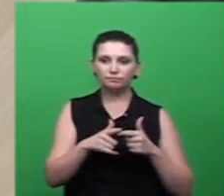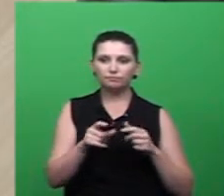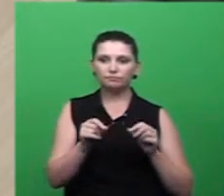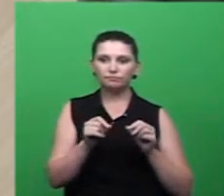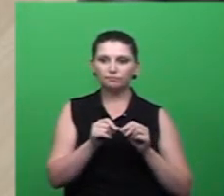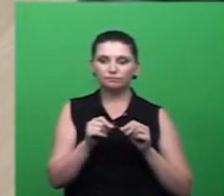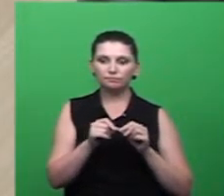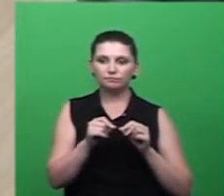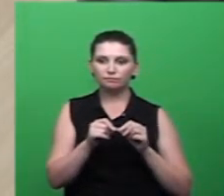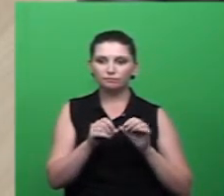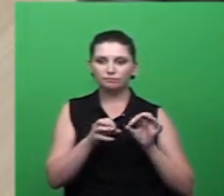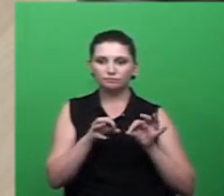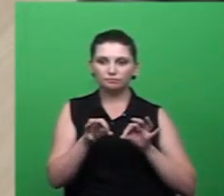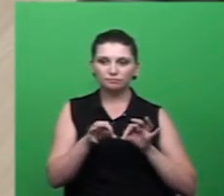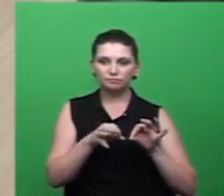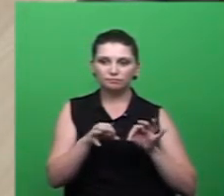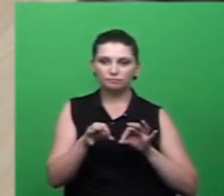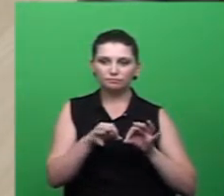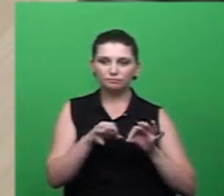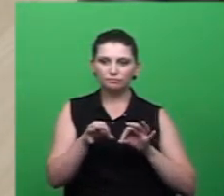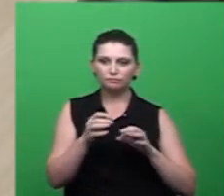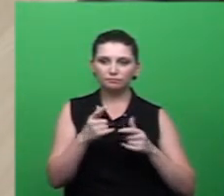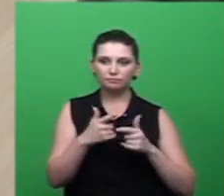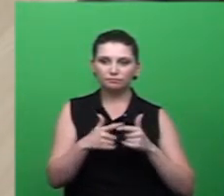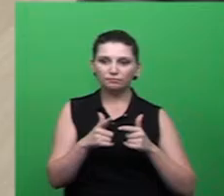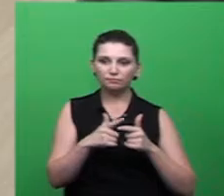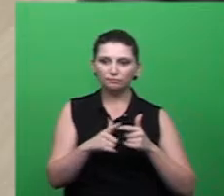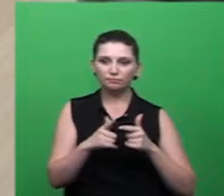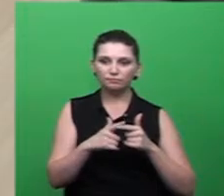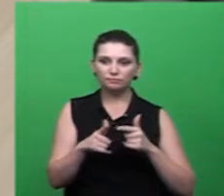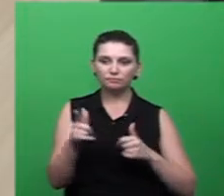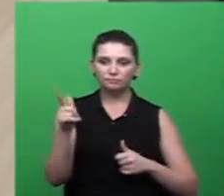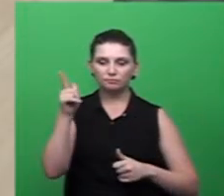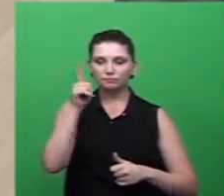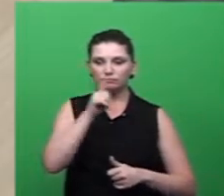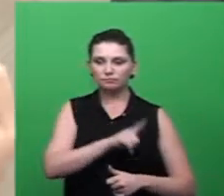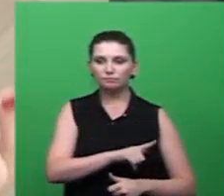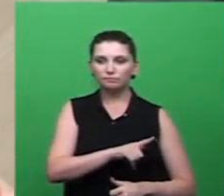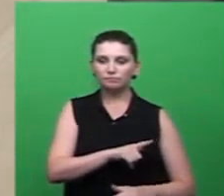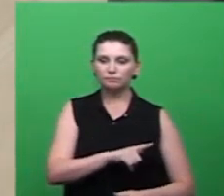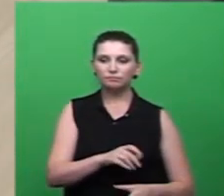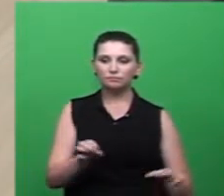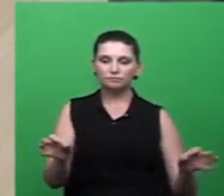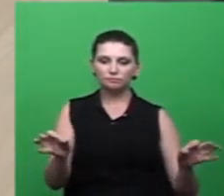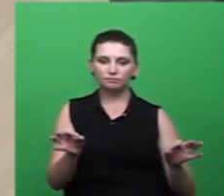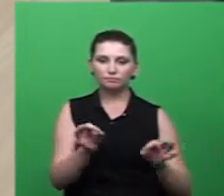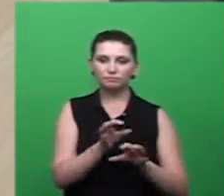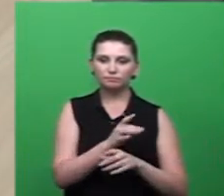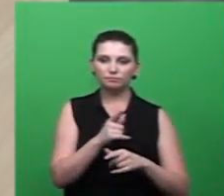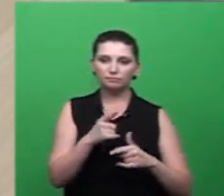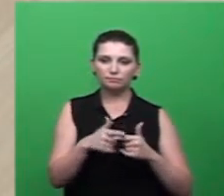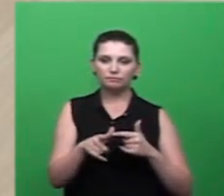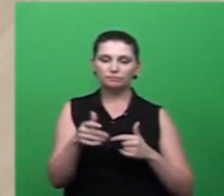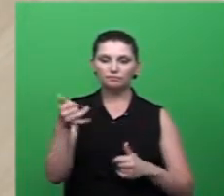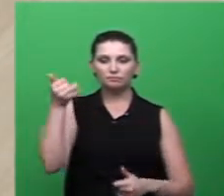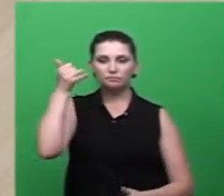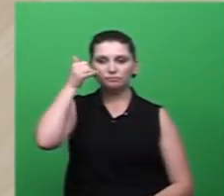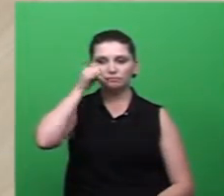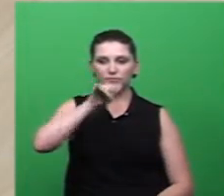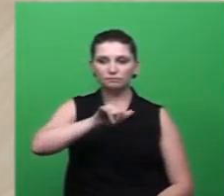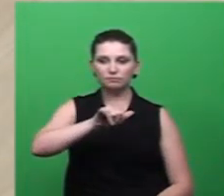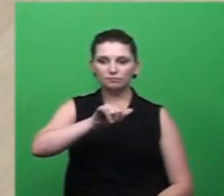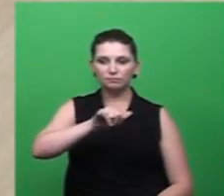essa ação lá mesmo com o problema para trabalhar a prevenção nesse